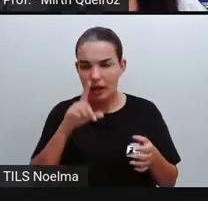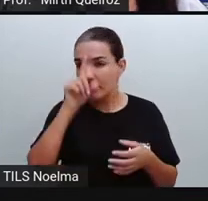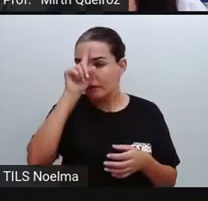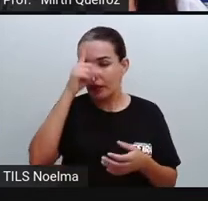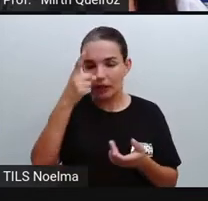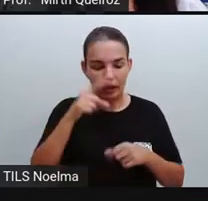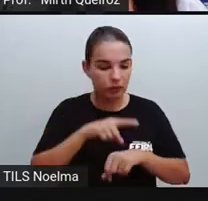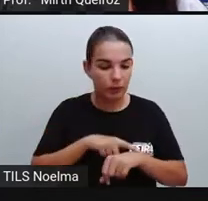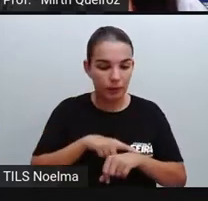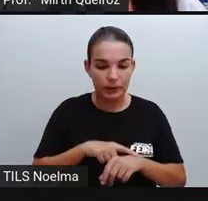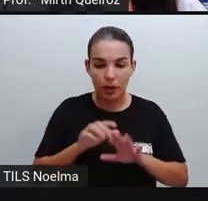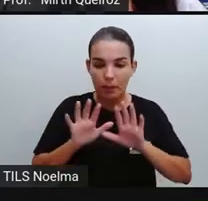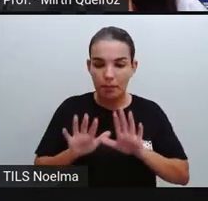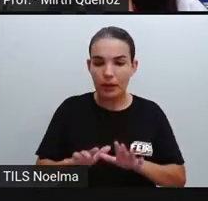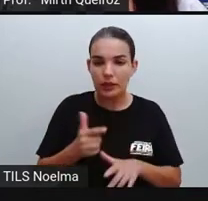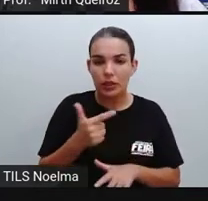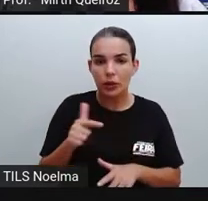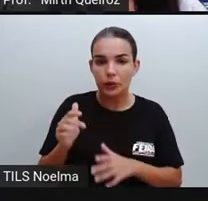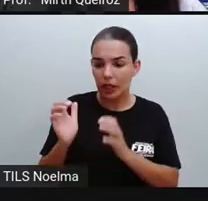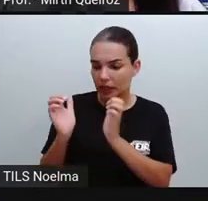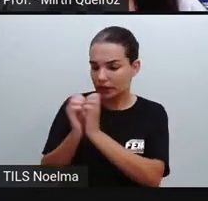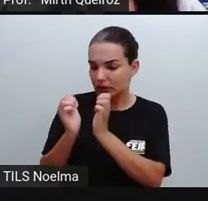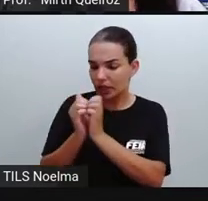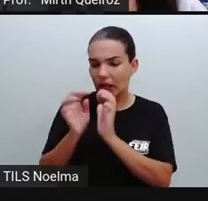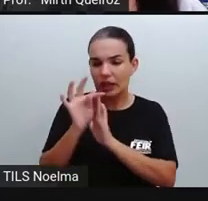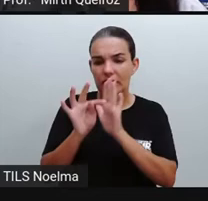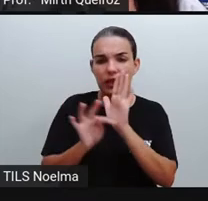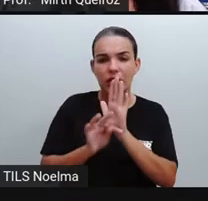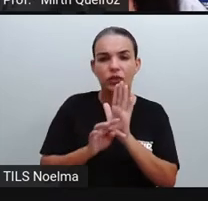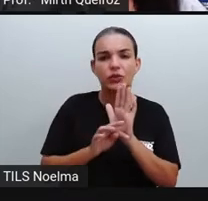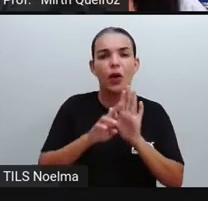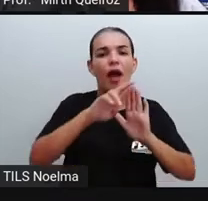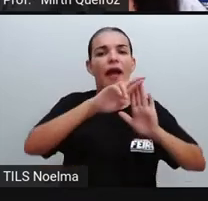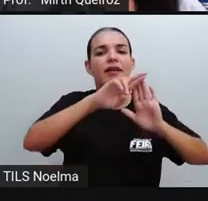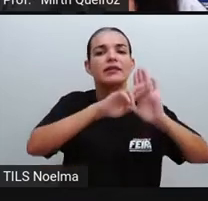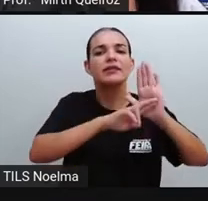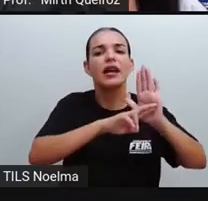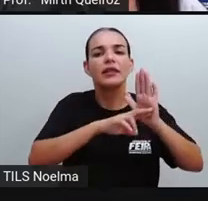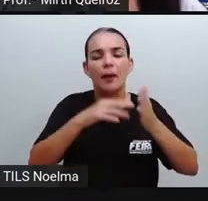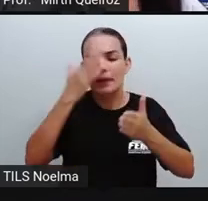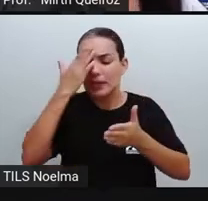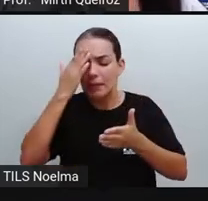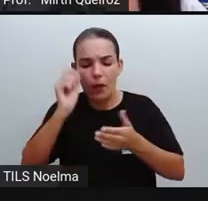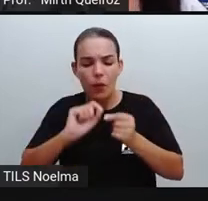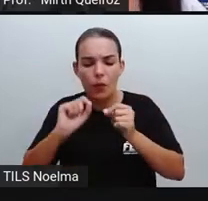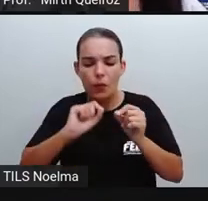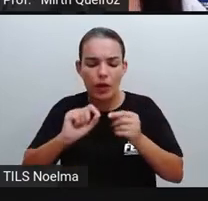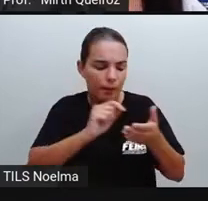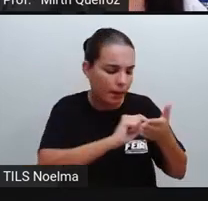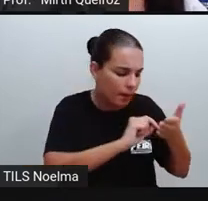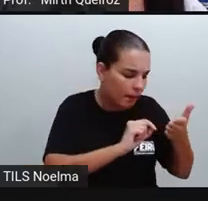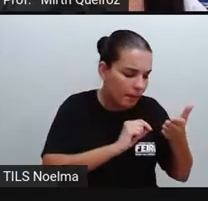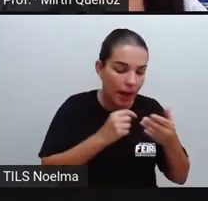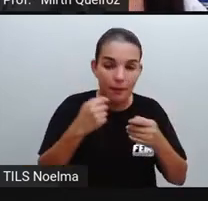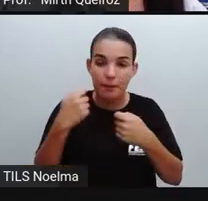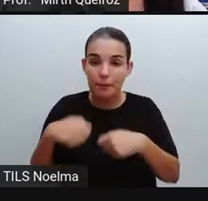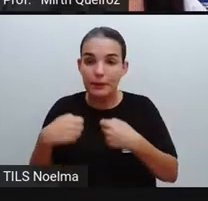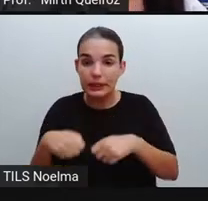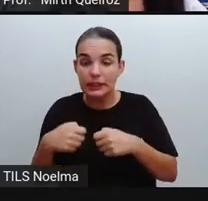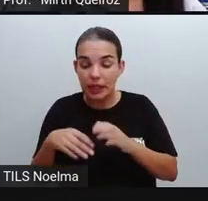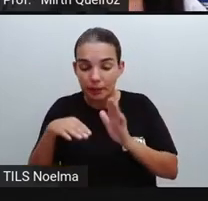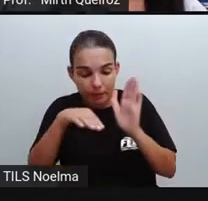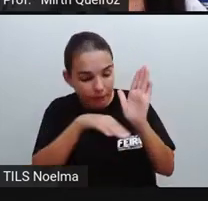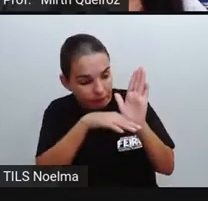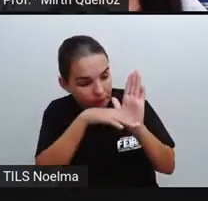momento e não se tivesse o gênero textual receita para poder fazer as anotações e outras pessoas seguirem aquele mesmo